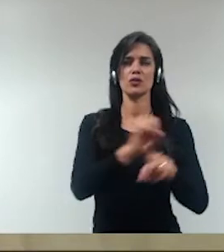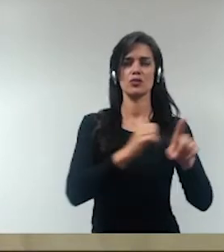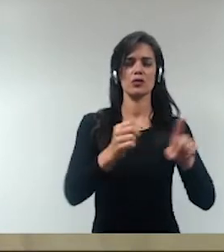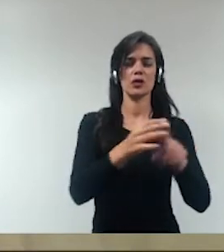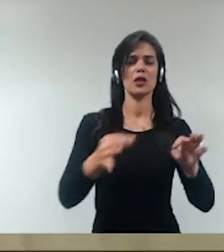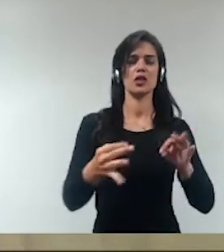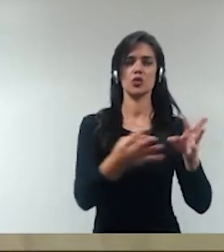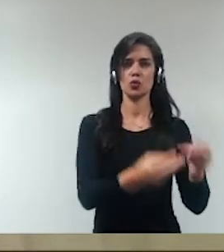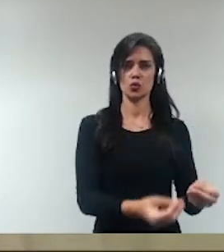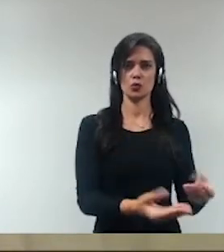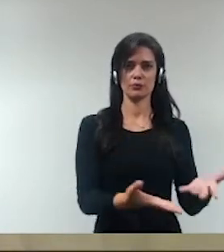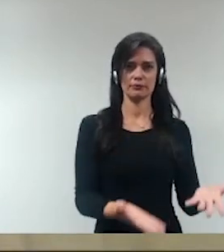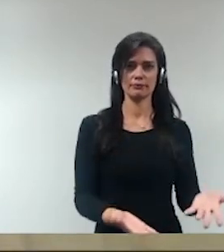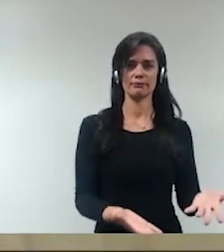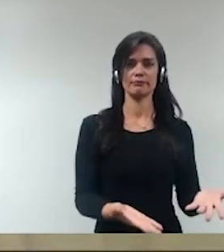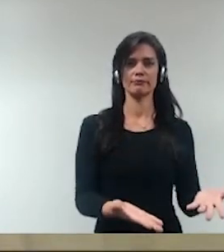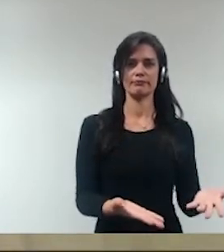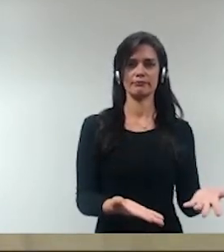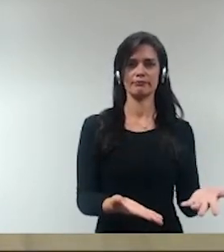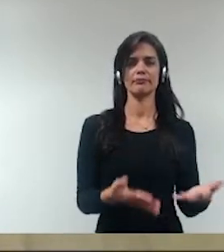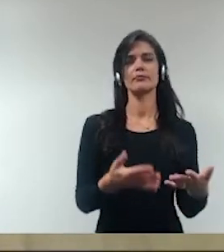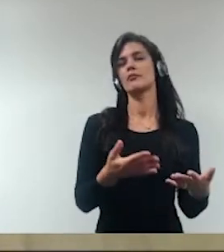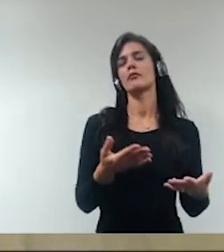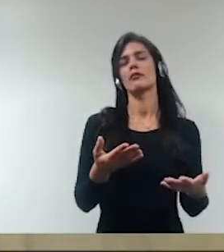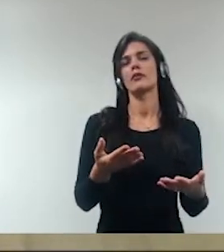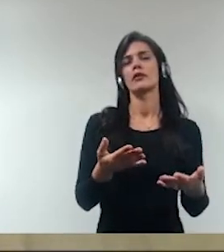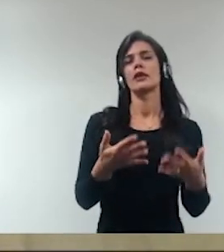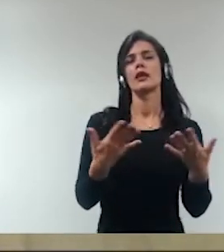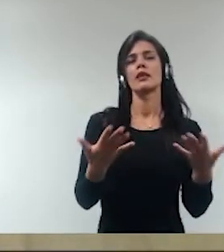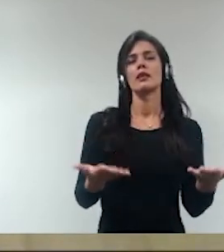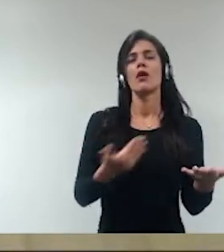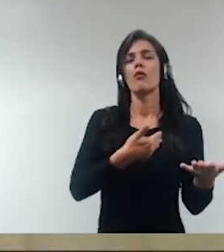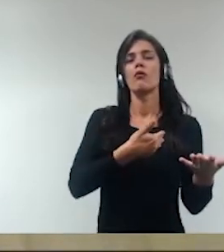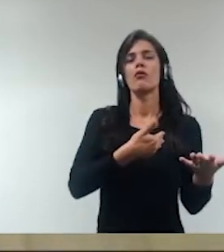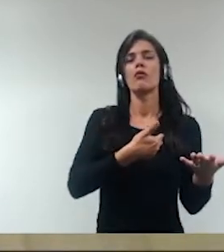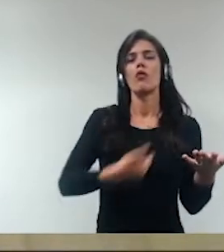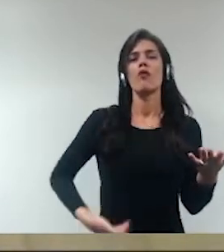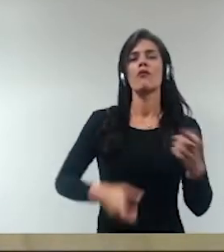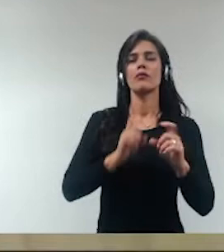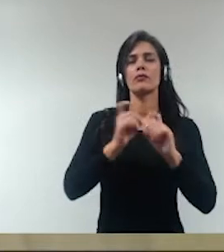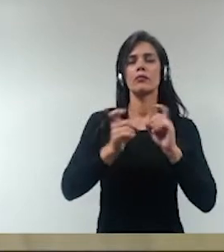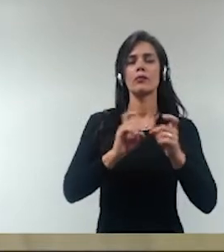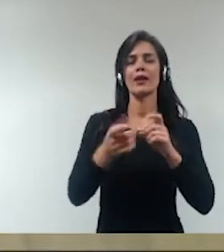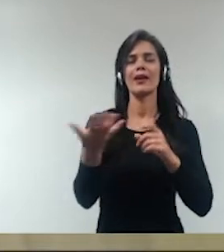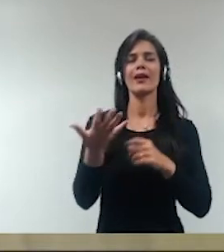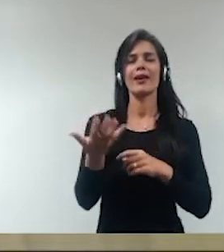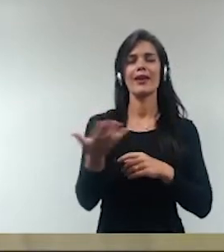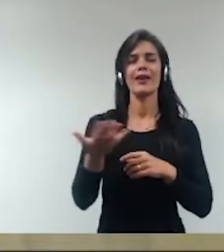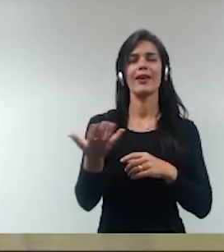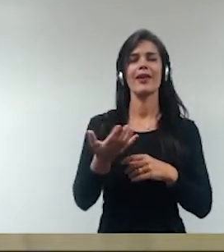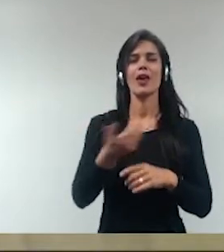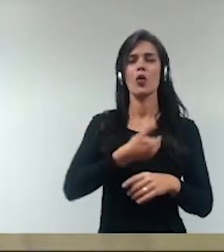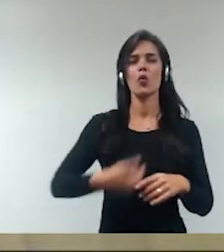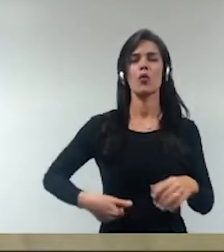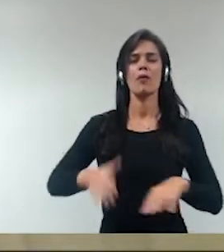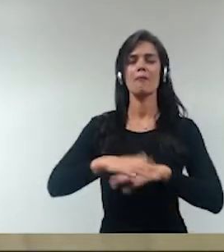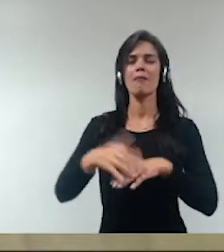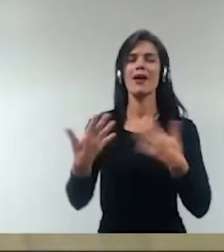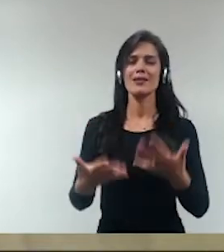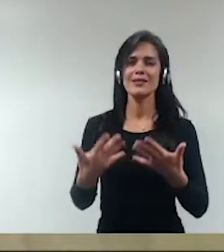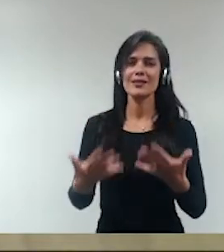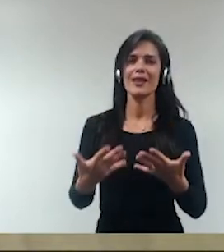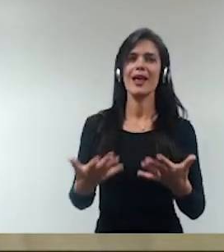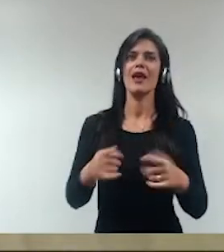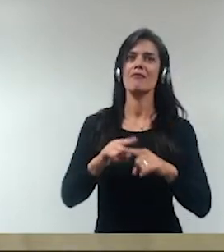E o que que se busca, então, com a governança? Um estado mais leve, porém um estado mais forte, organizado e